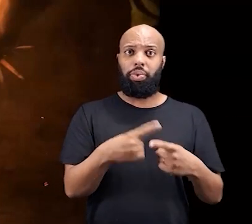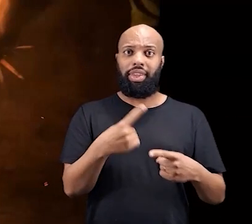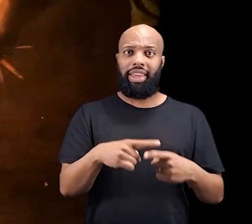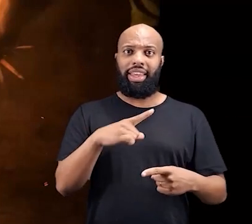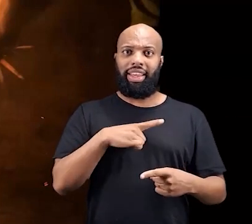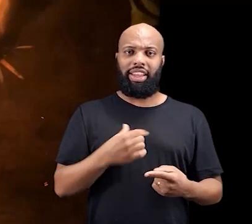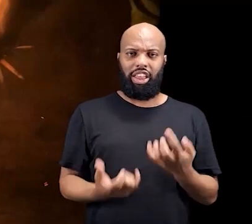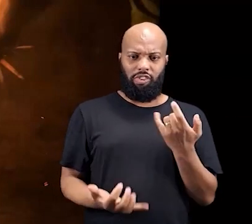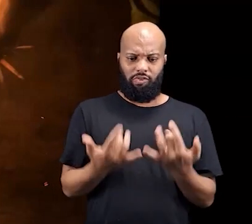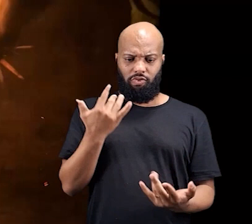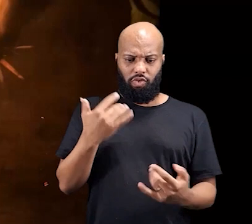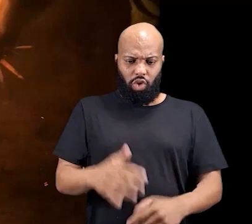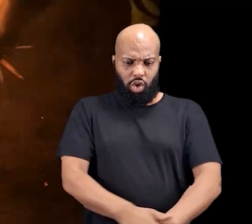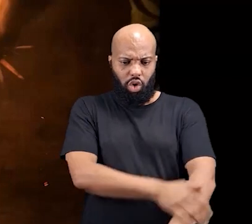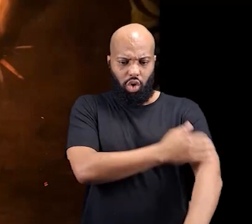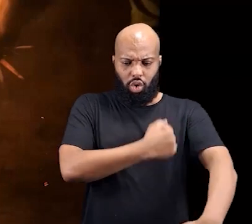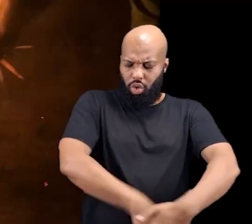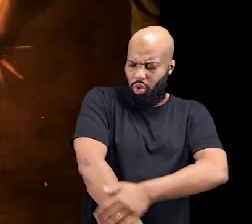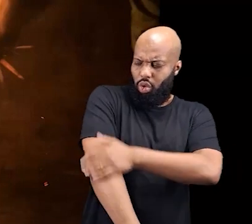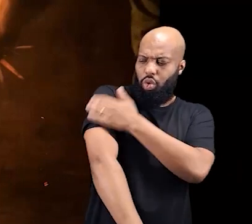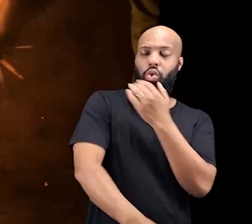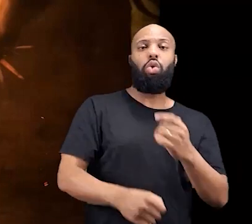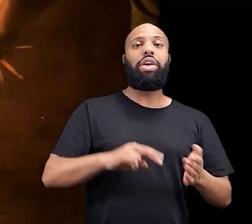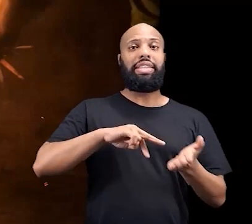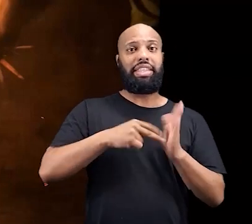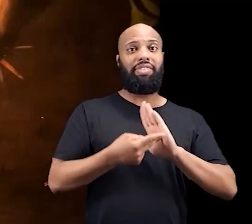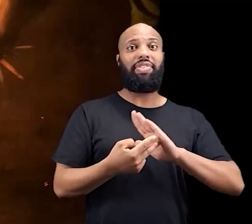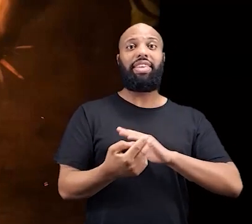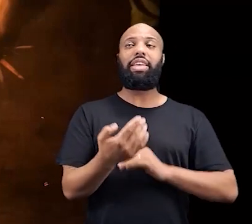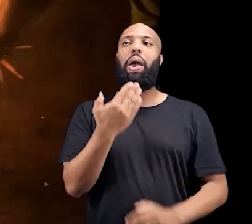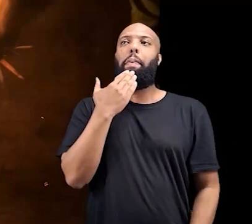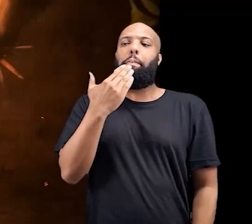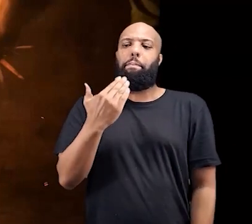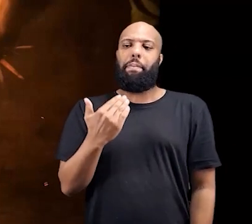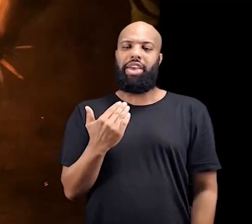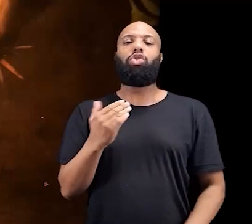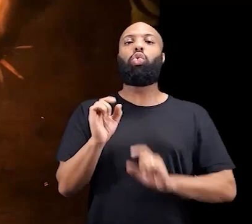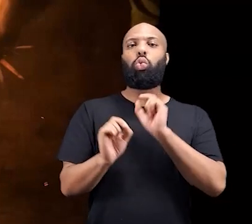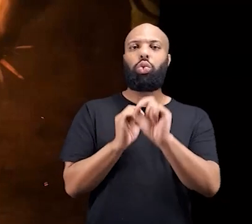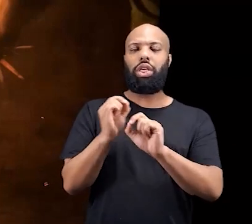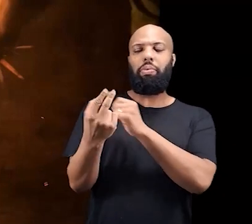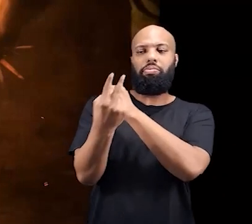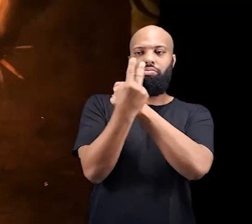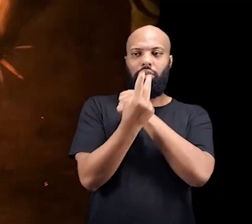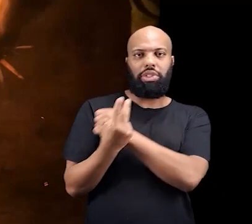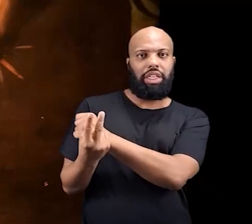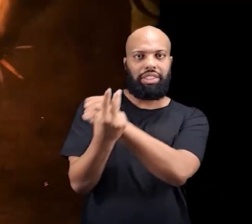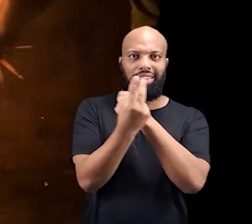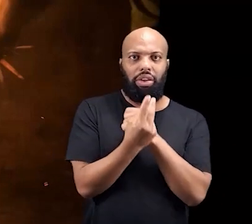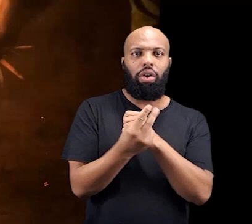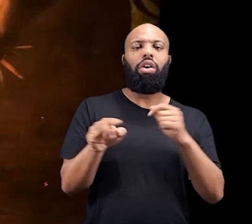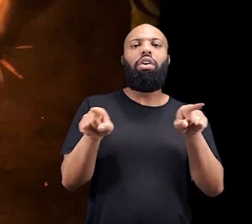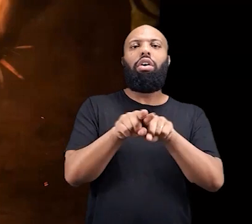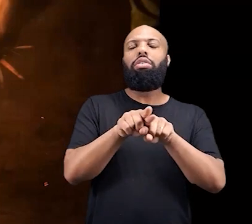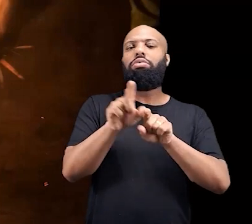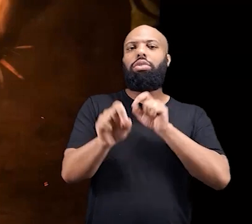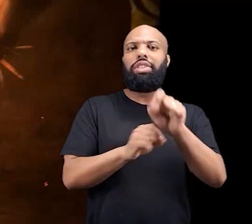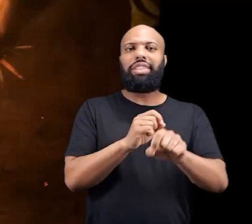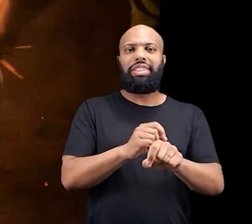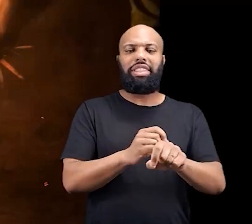é, eles passam o fogo no corpo como uma maneira também de pedir proteção e tirar